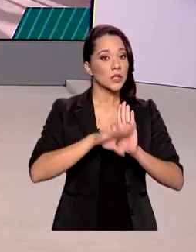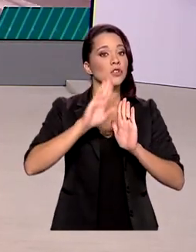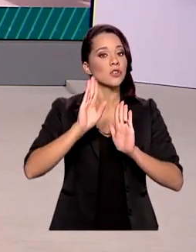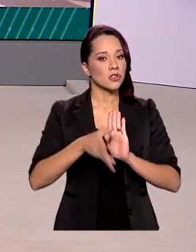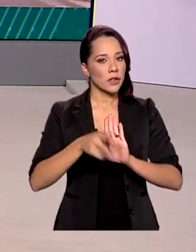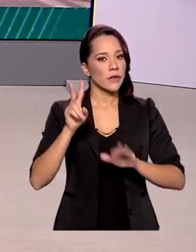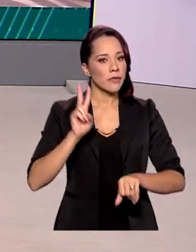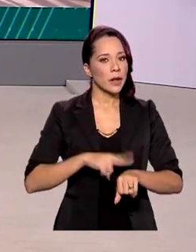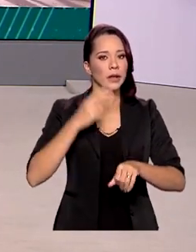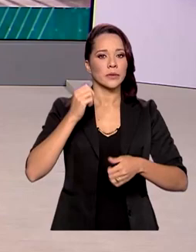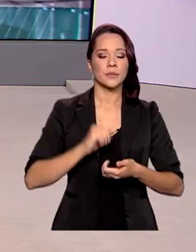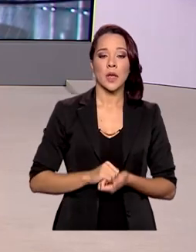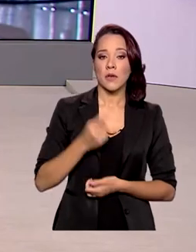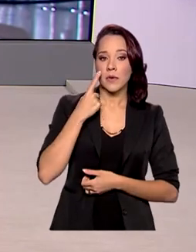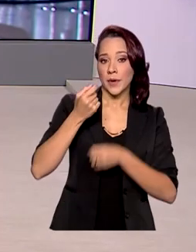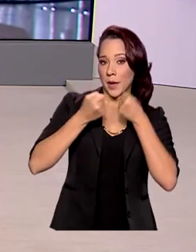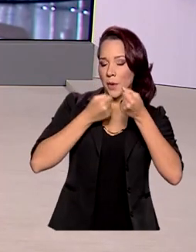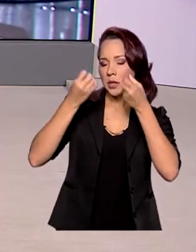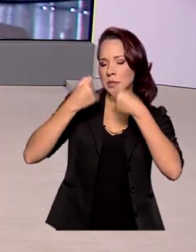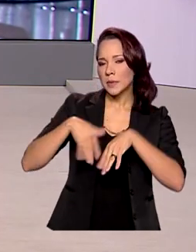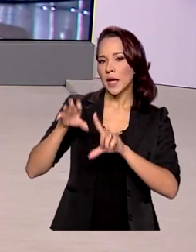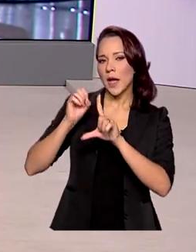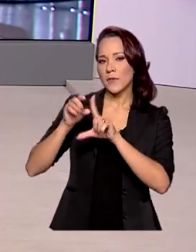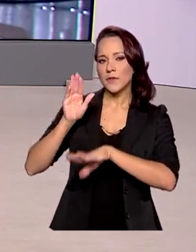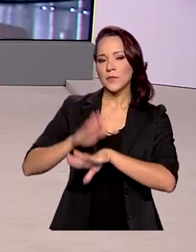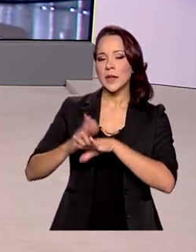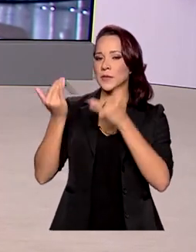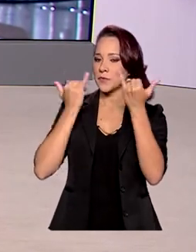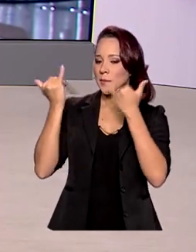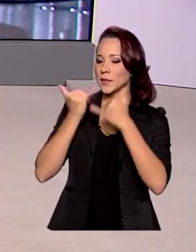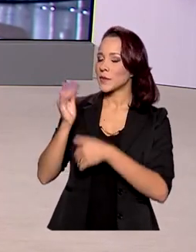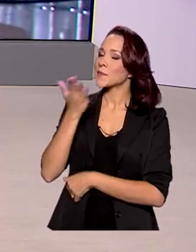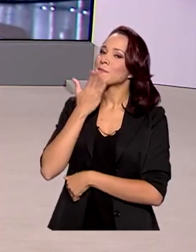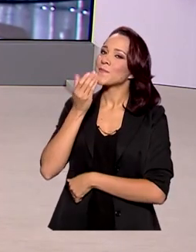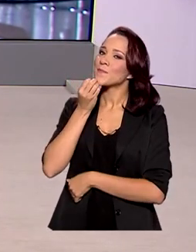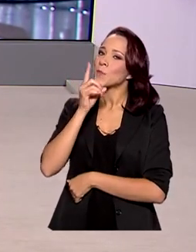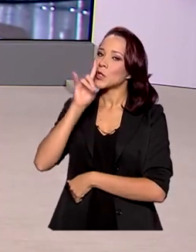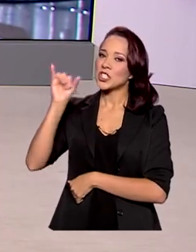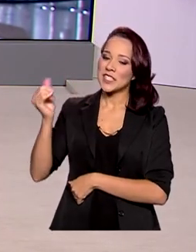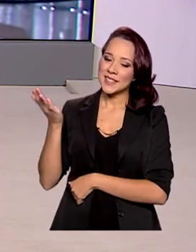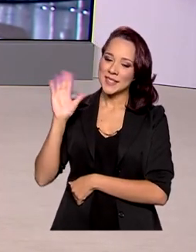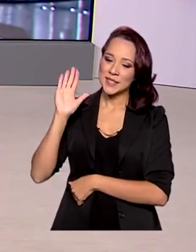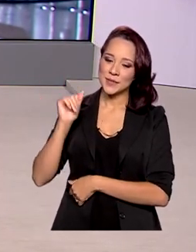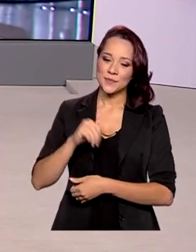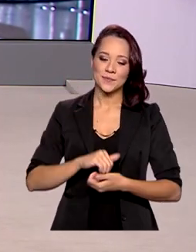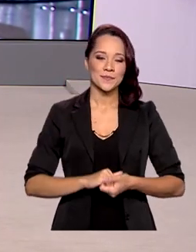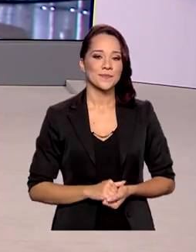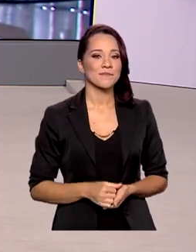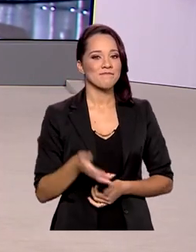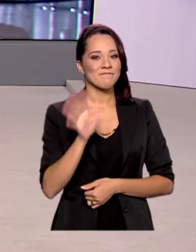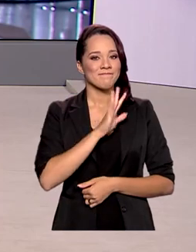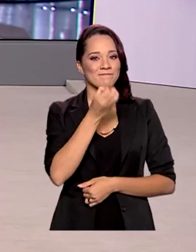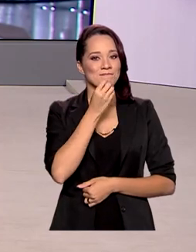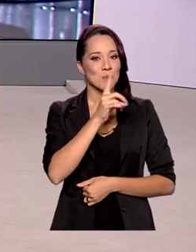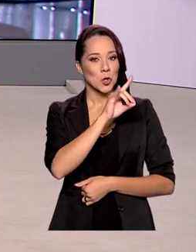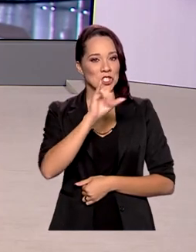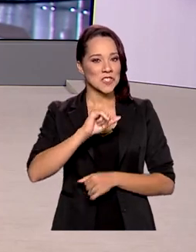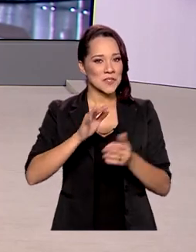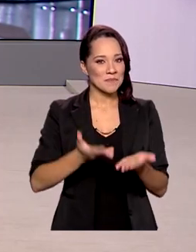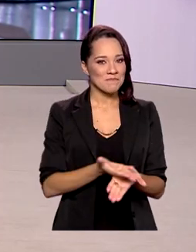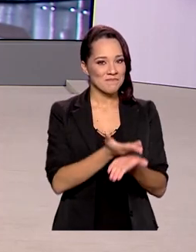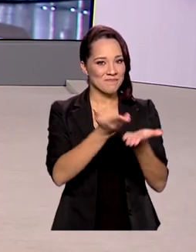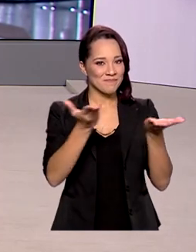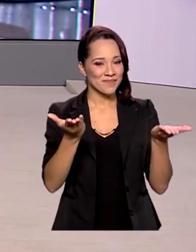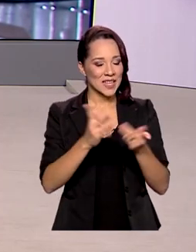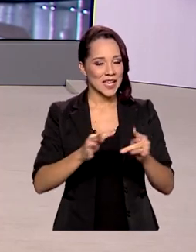em vigor. O repórter Glauco de Queiroz tem ao vivo mais informações para a gente. Glauco, bom dia. Olá, Renata. Bom dia para você